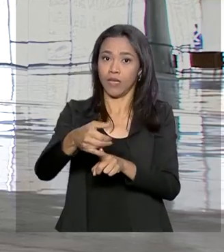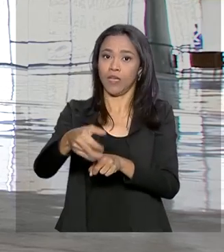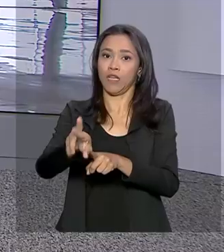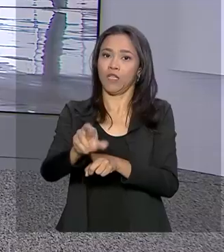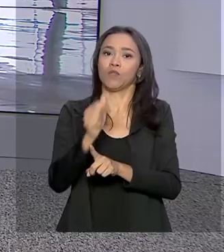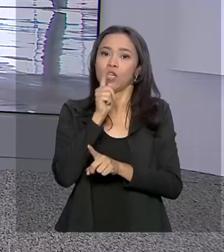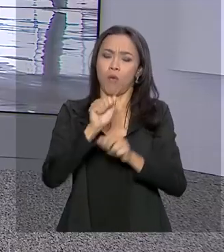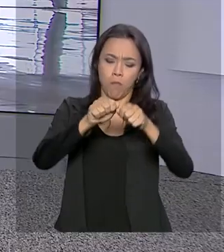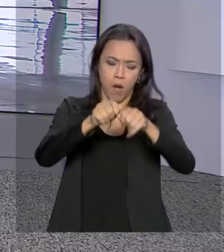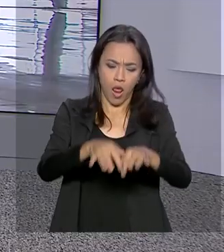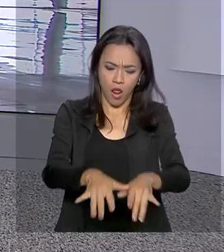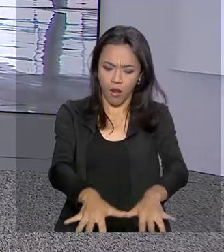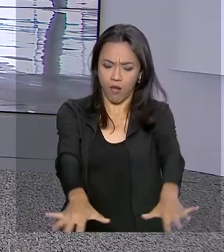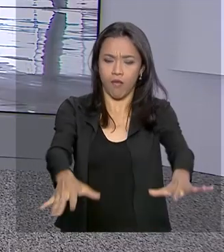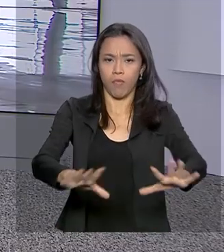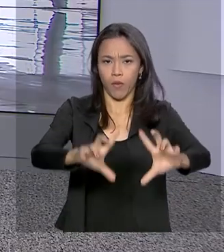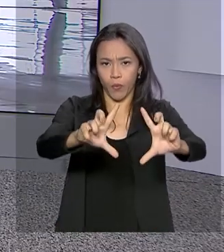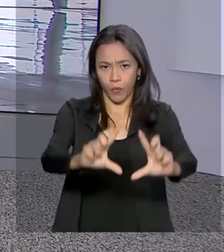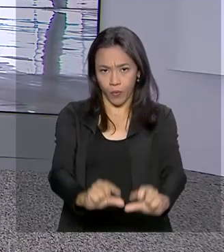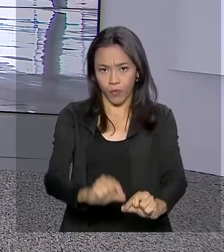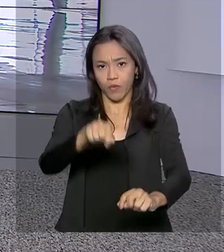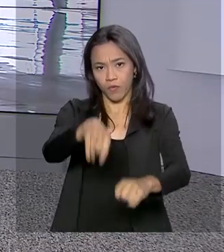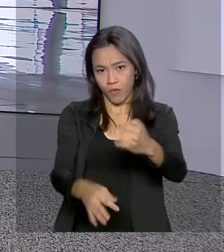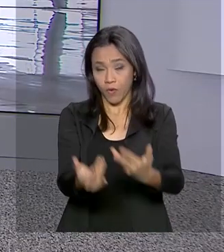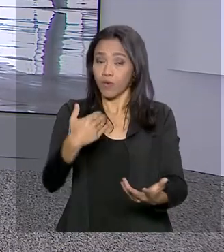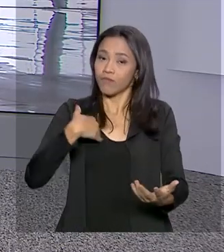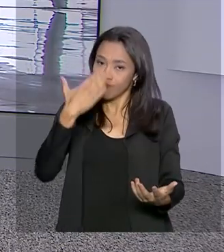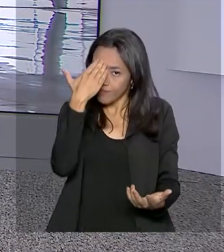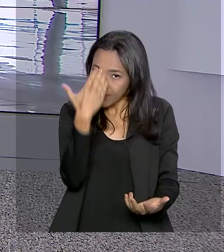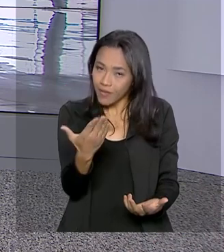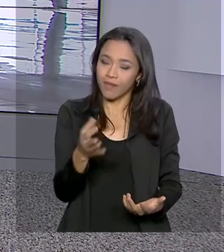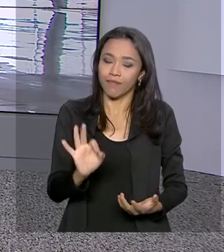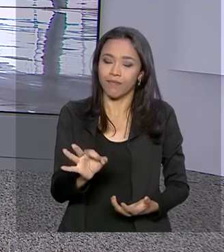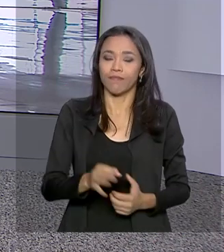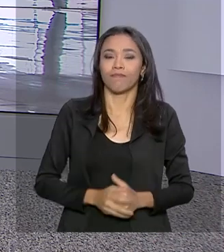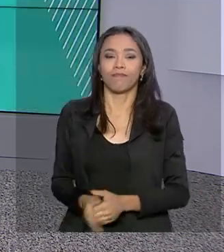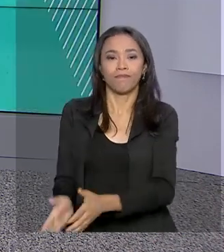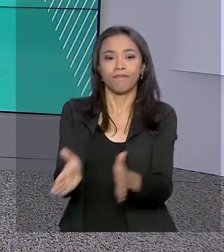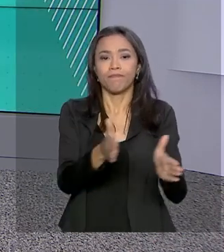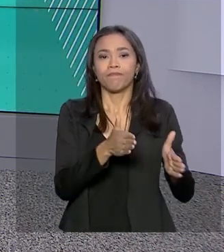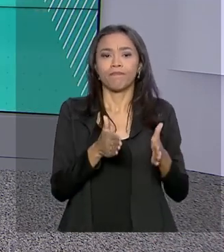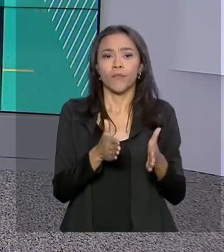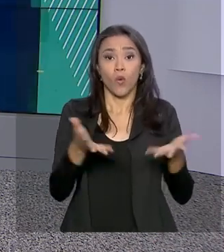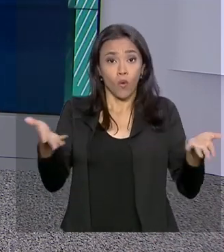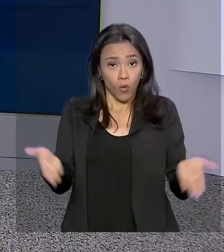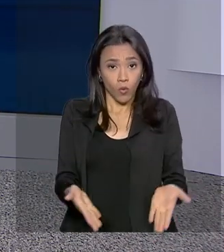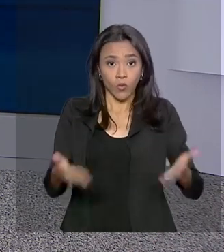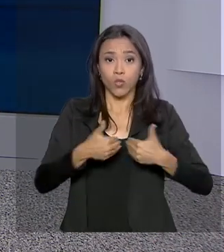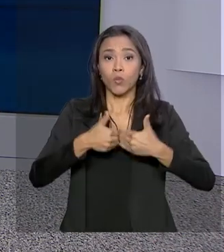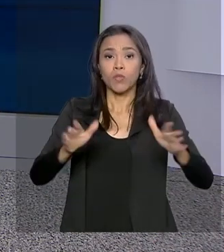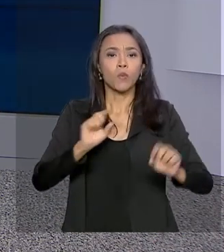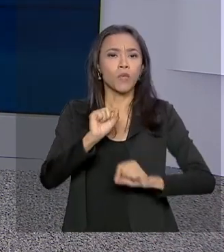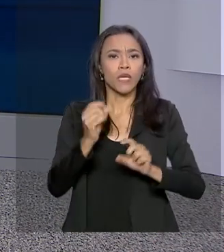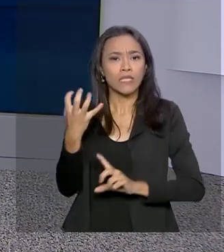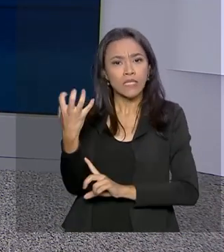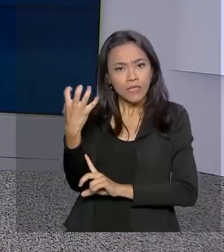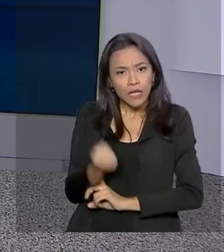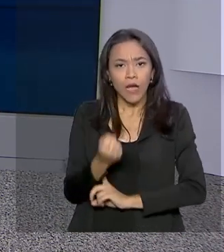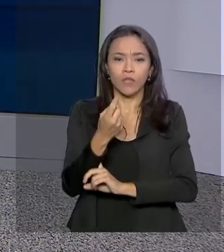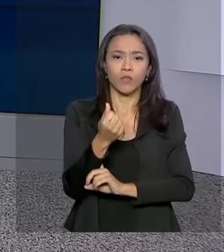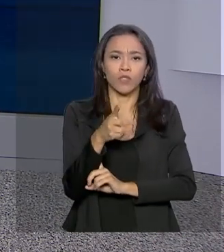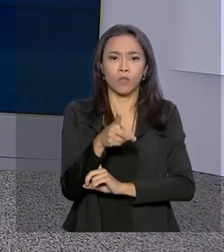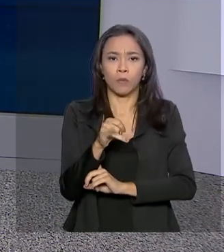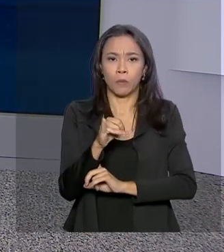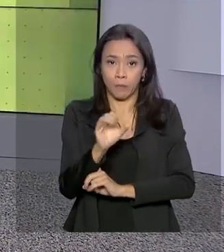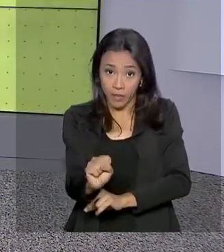Roberto, é com você. Tá certo, Luciana. Obrigado aí pelas informações. E começou hoje o saque das cotas do fundo do